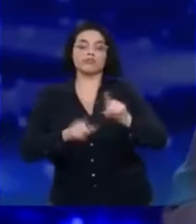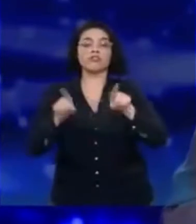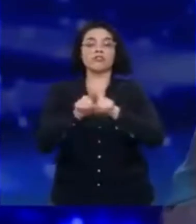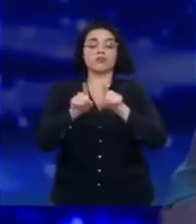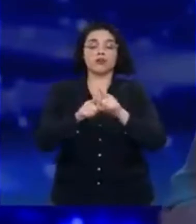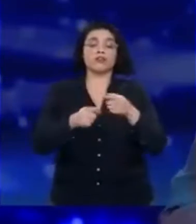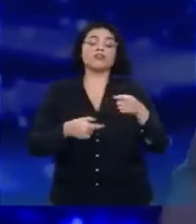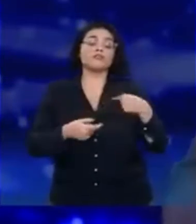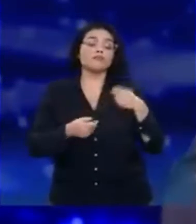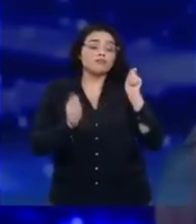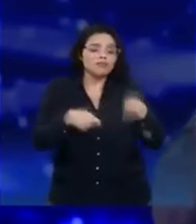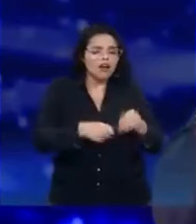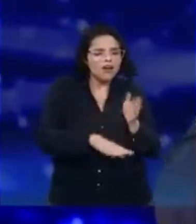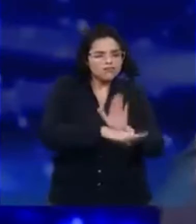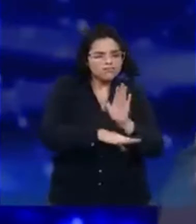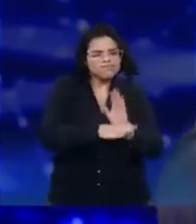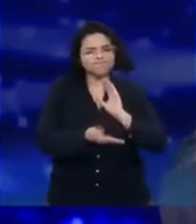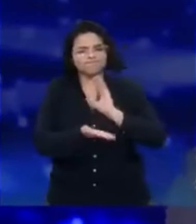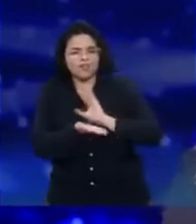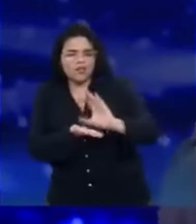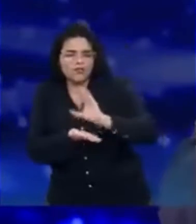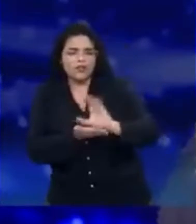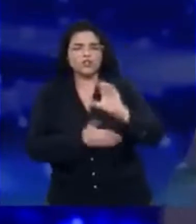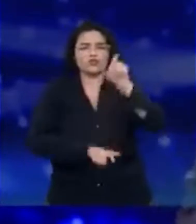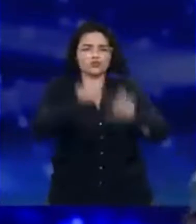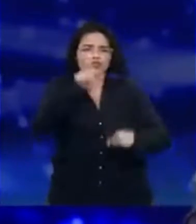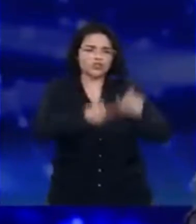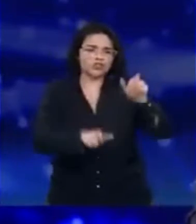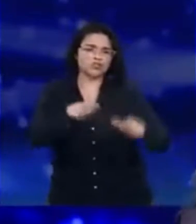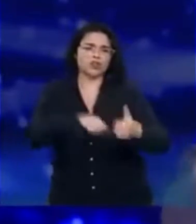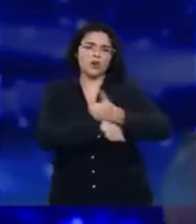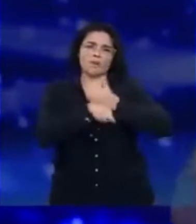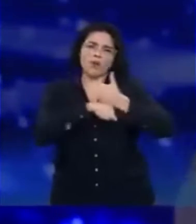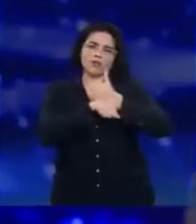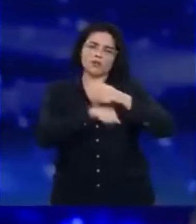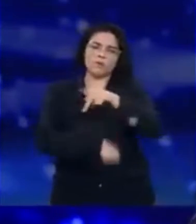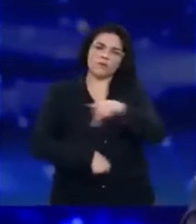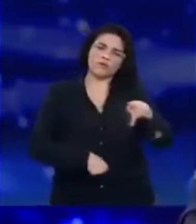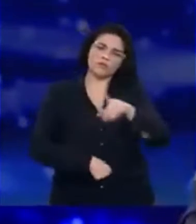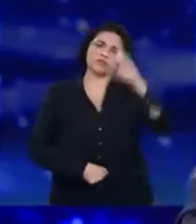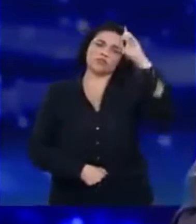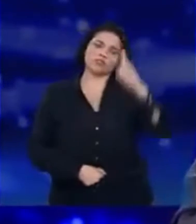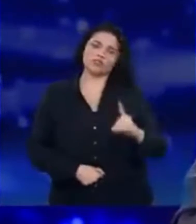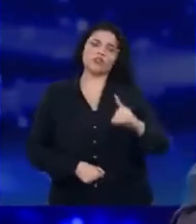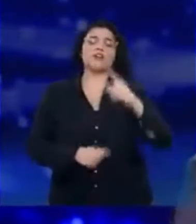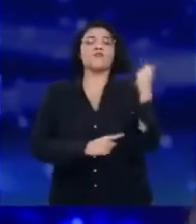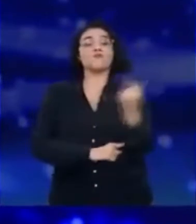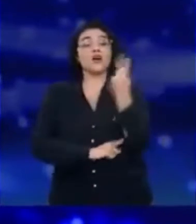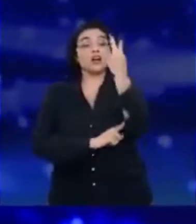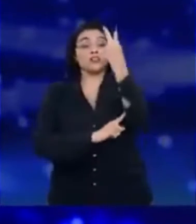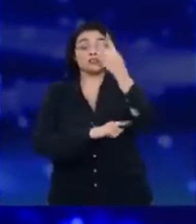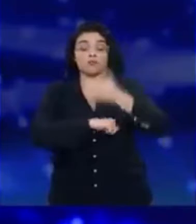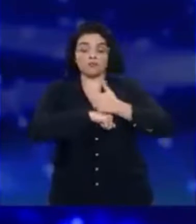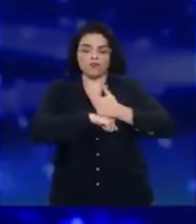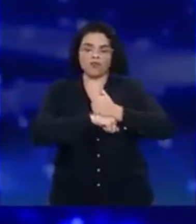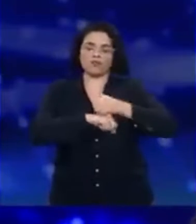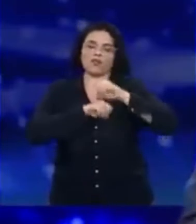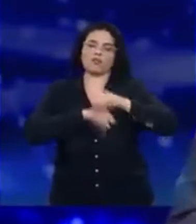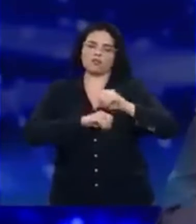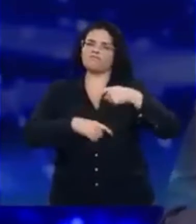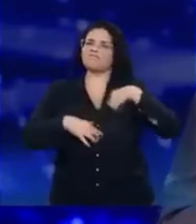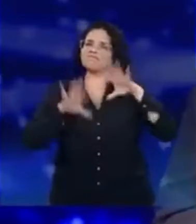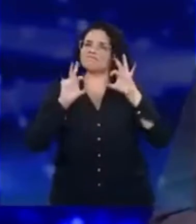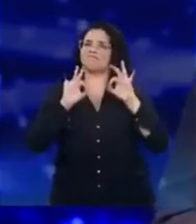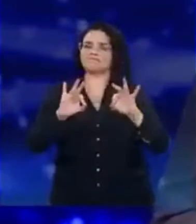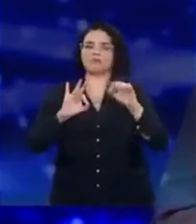transferência de renda, investindo na carreira dos professores e diretores de escola, valorizando os profissionais da educação, eu tenho certeza que a